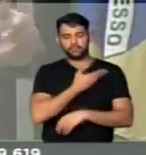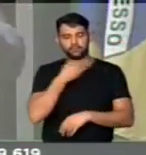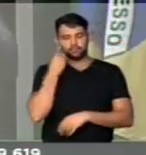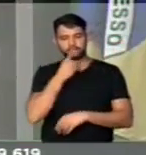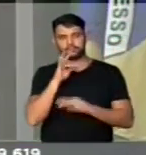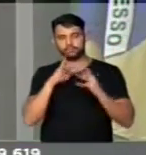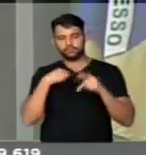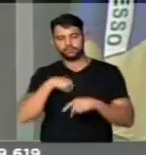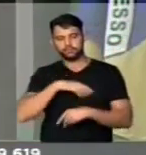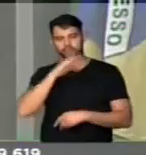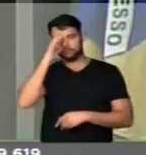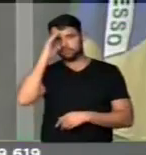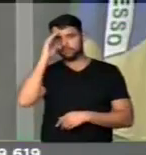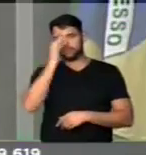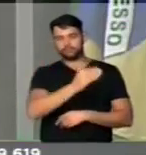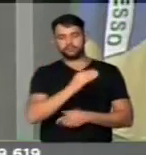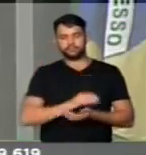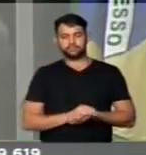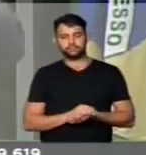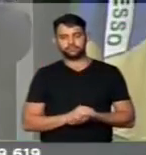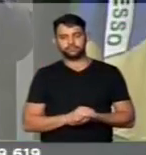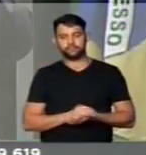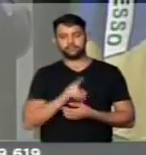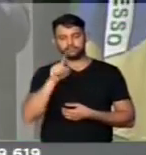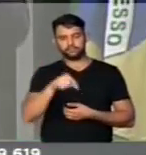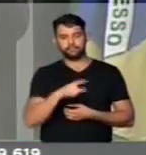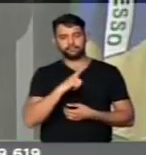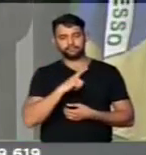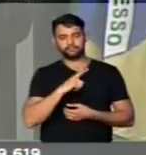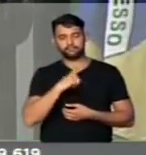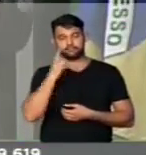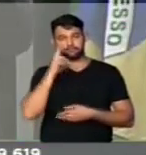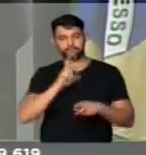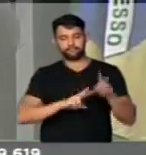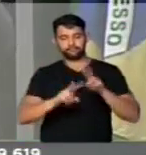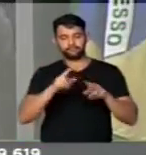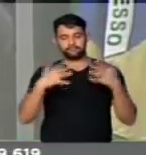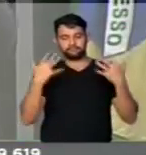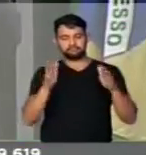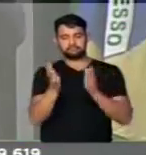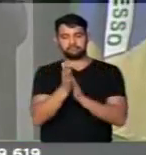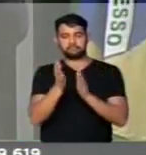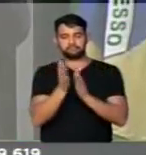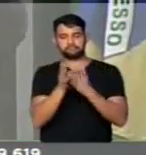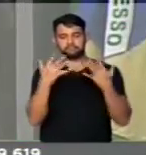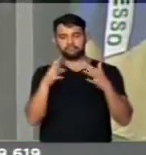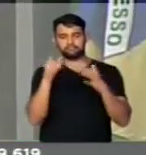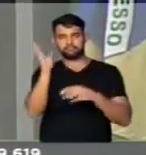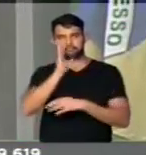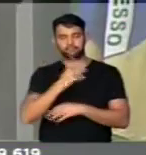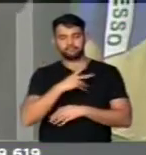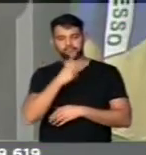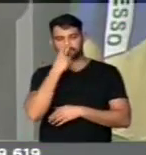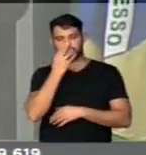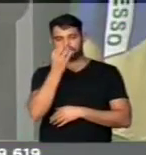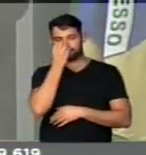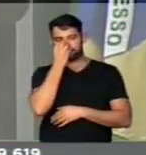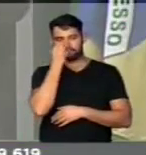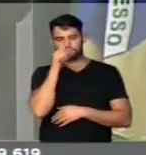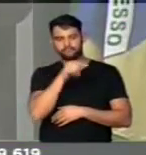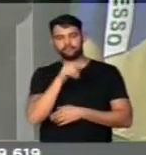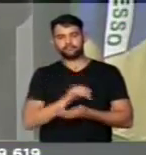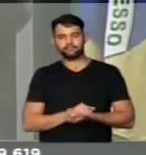de todos nós, que respeitamos, que é visto e aplaudido no Brasil como um palhaço,